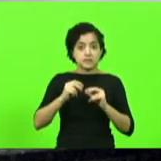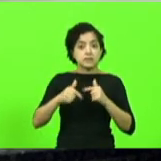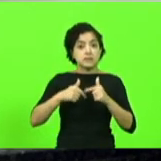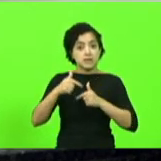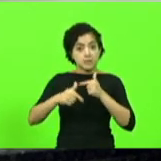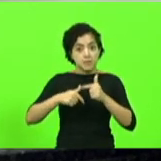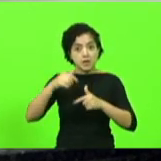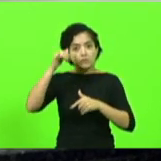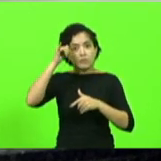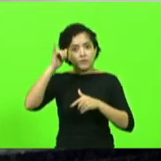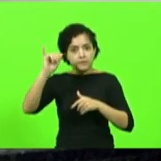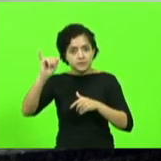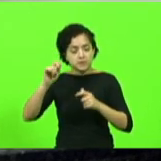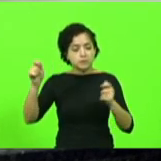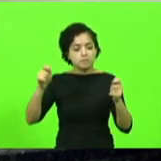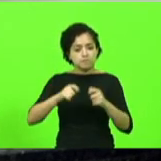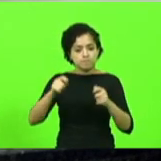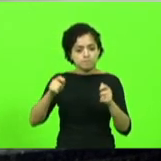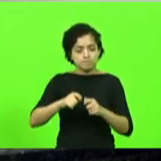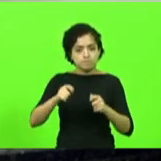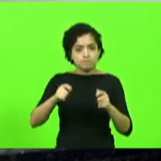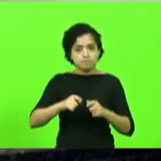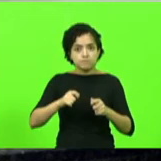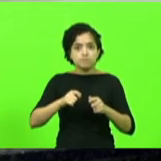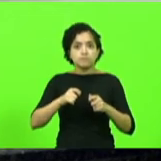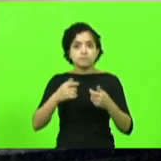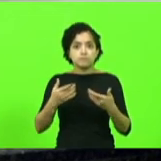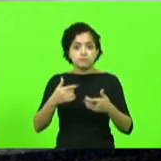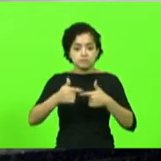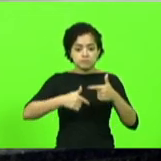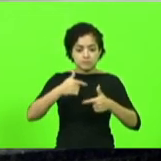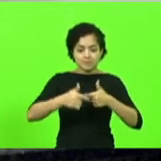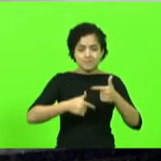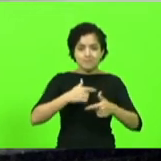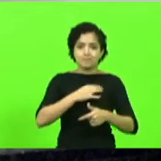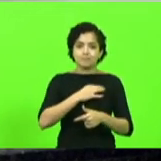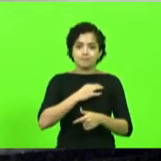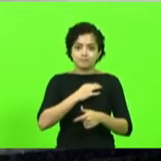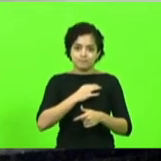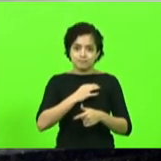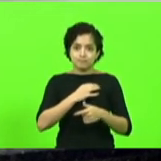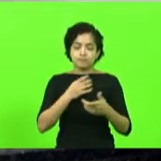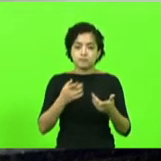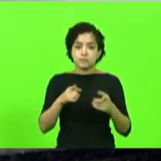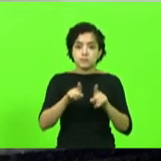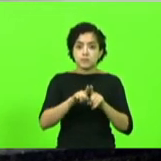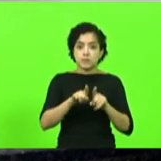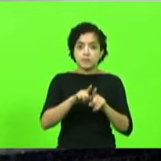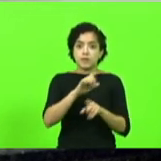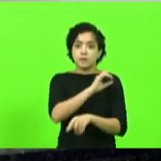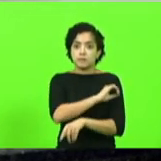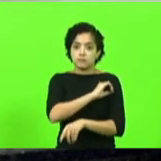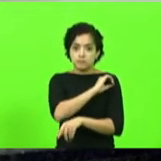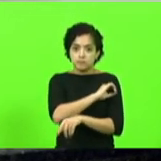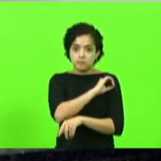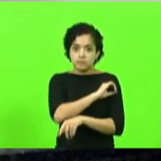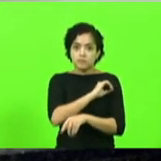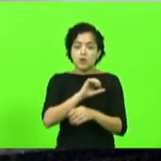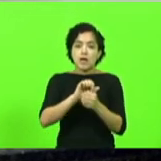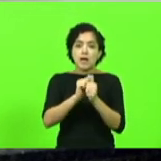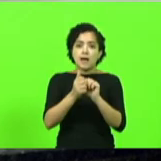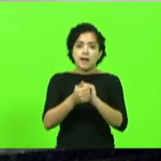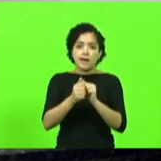capacitação de agentes comunitários de saúde, oficinas de arte e terapia,